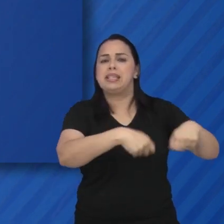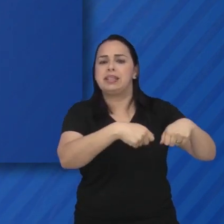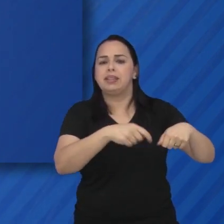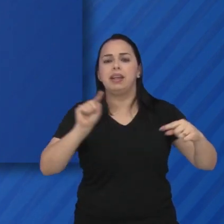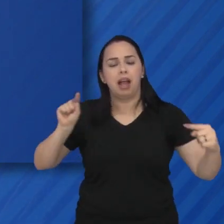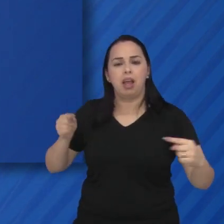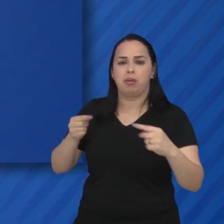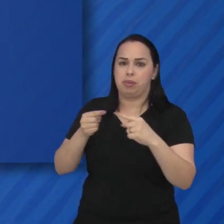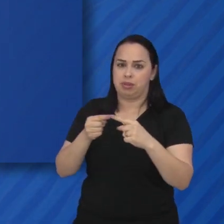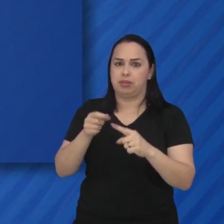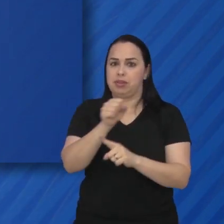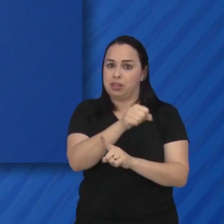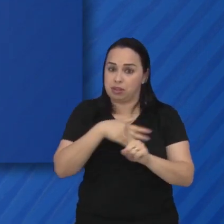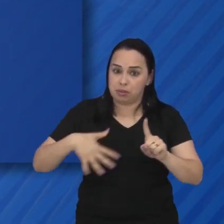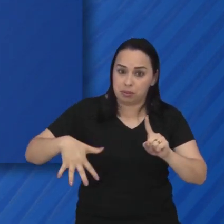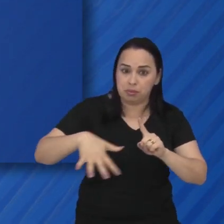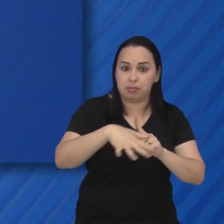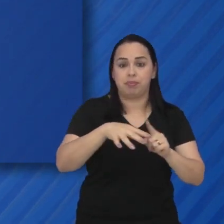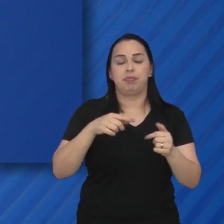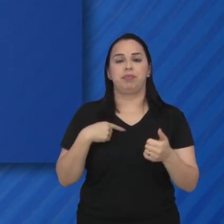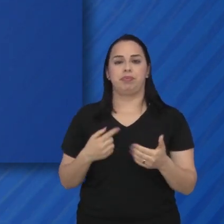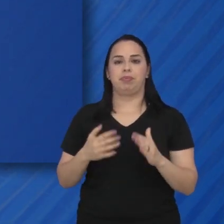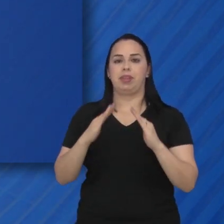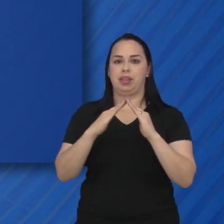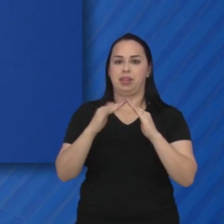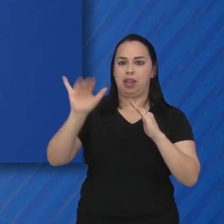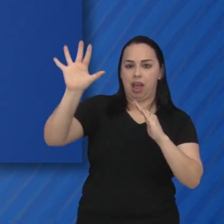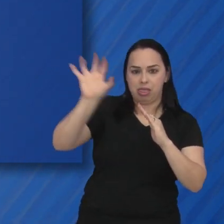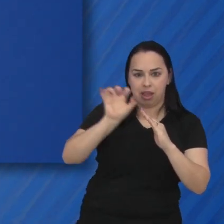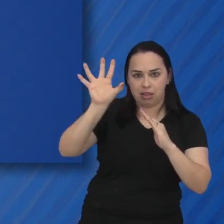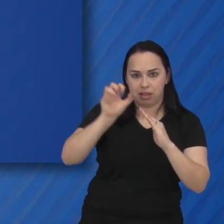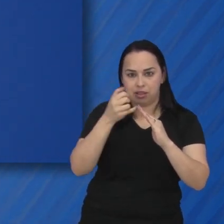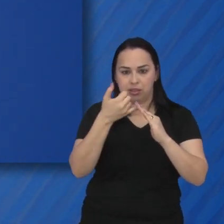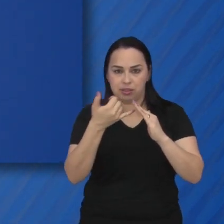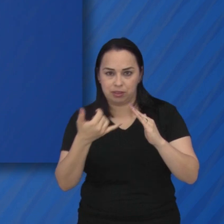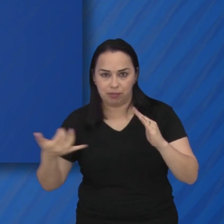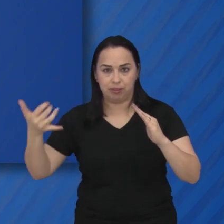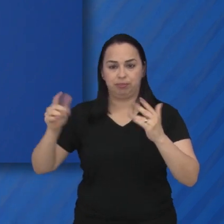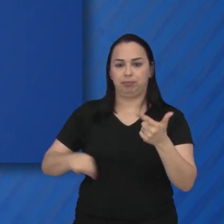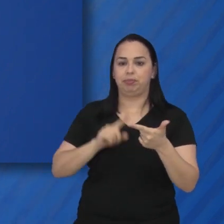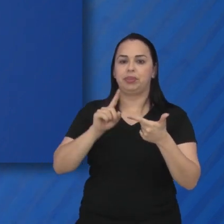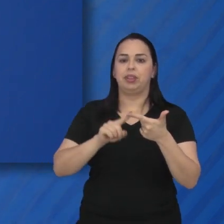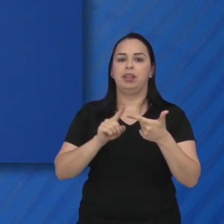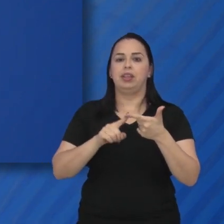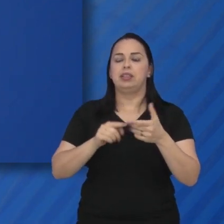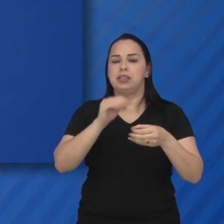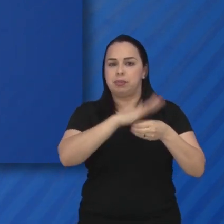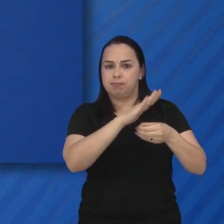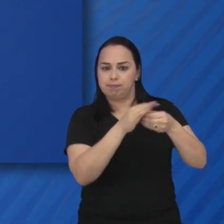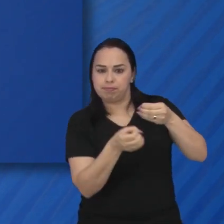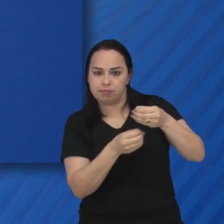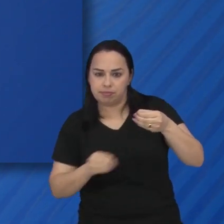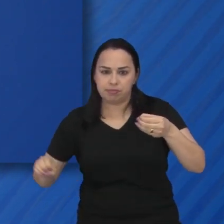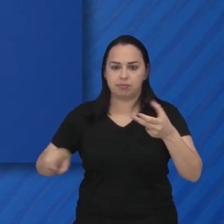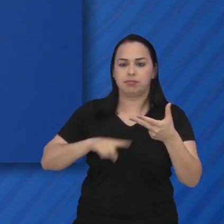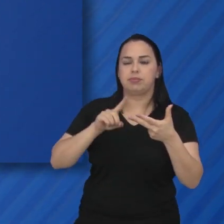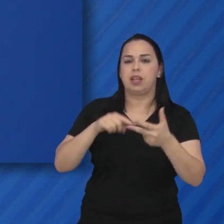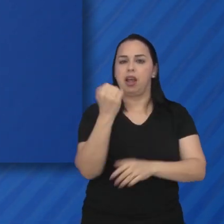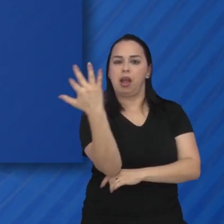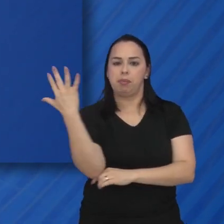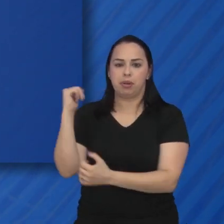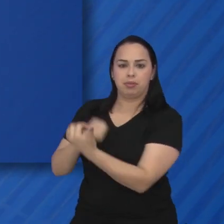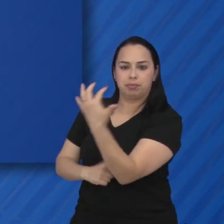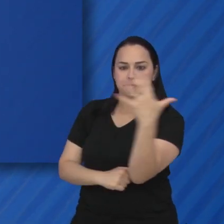Conselho Municipal de Meio Ambiente, são cinco. Energias renováveis, saneamento básico, fundos ambientais,